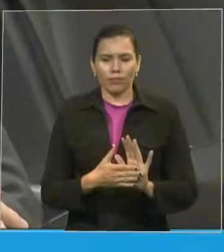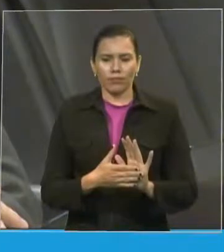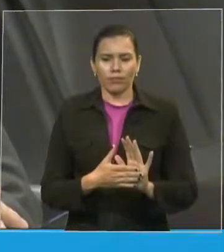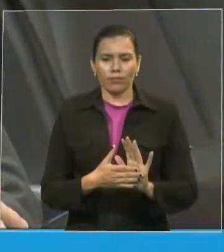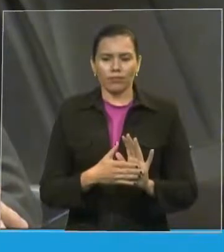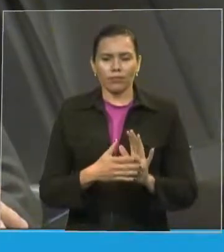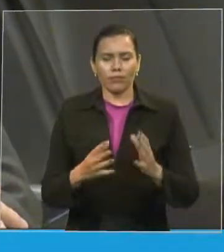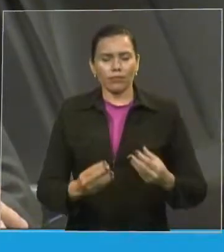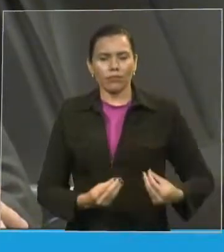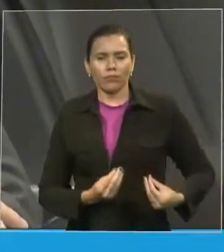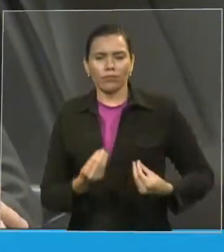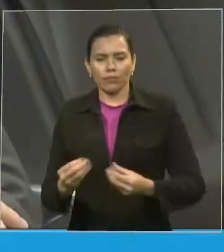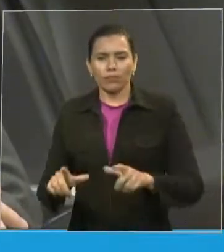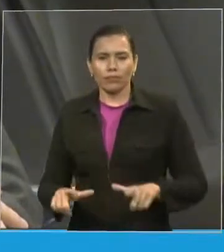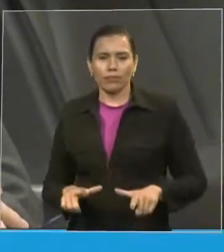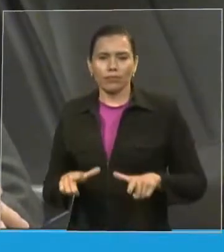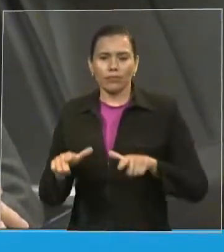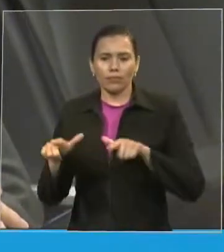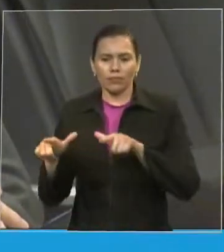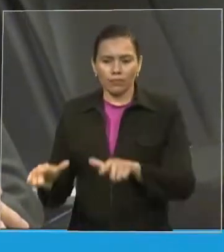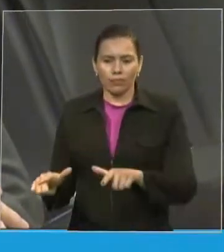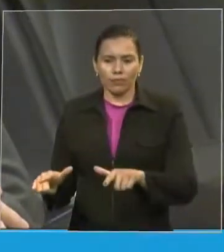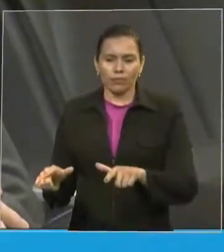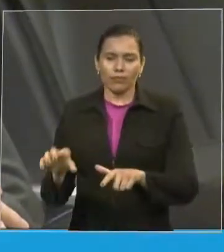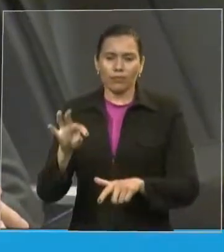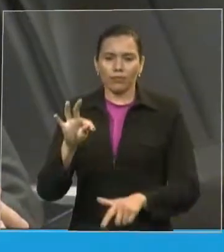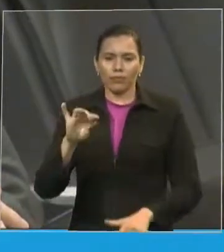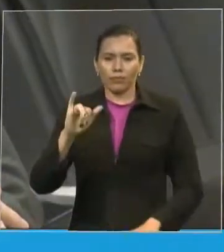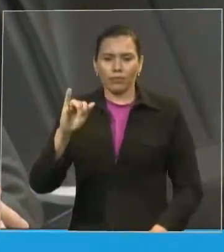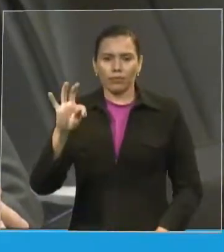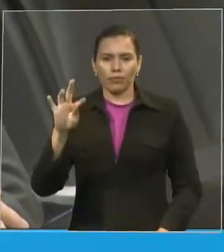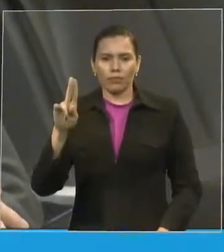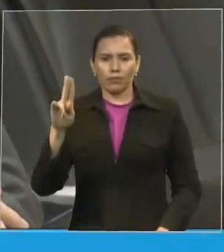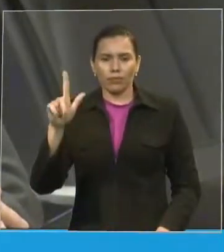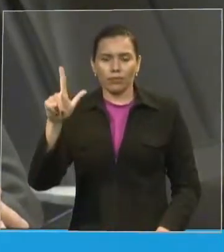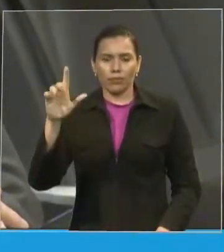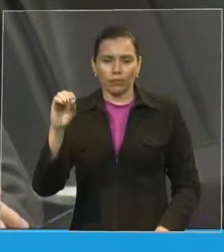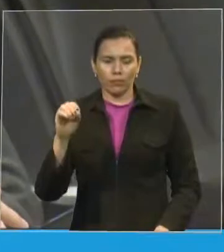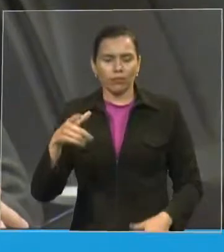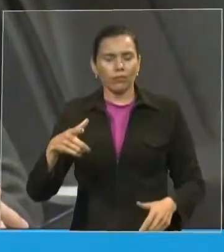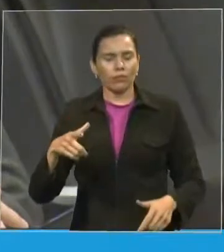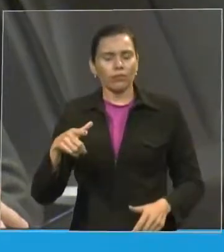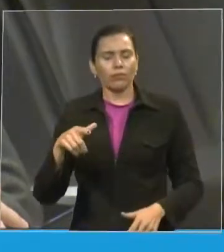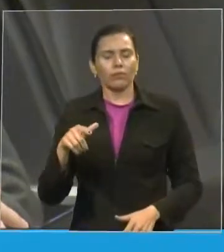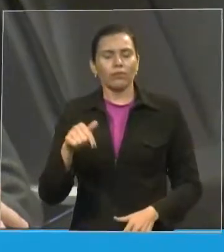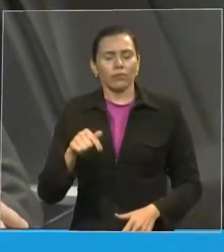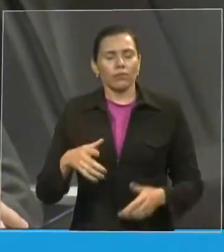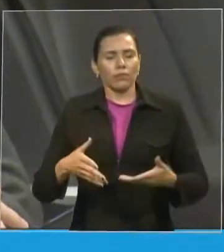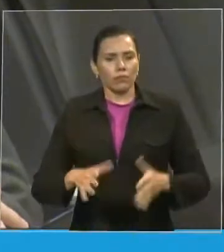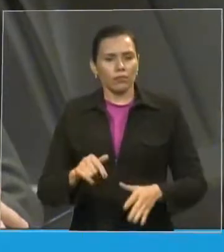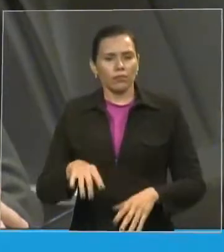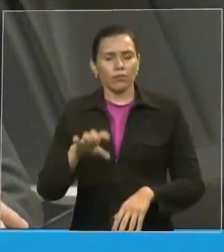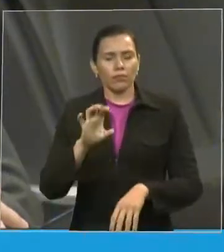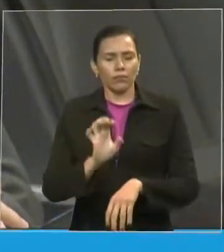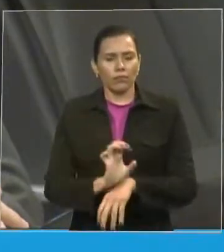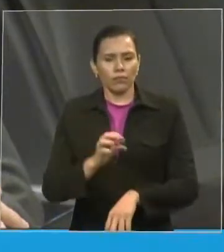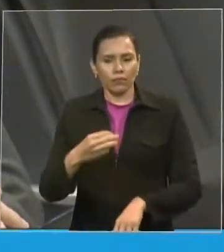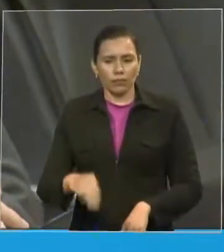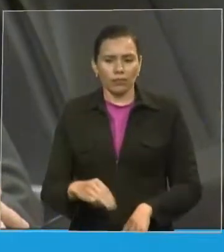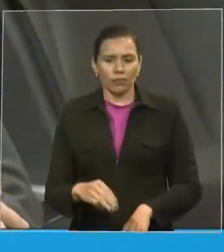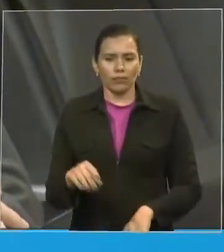a entrega dos títulos de cidadão maranhense ao pastor Samuel Câmara,